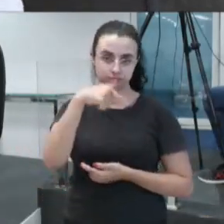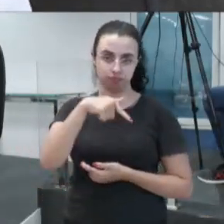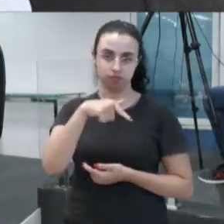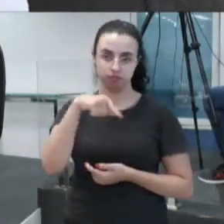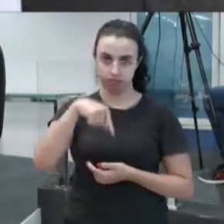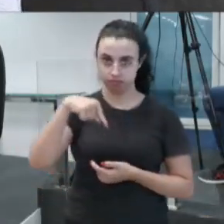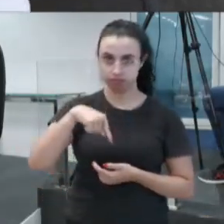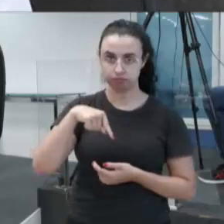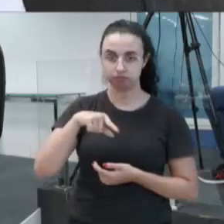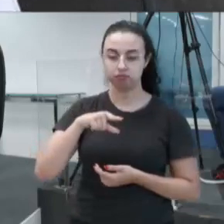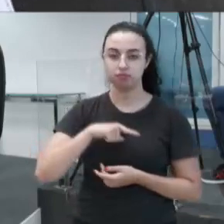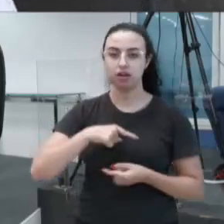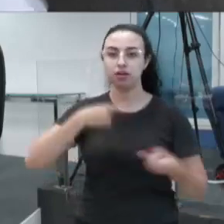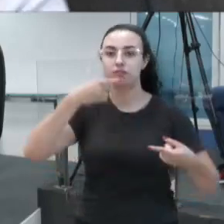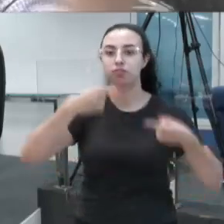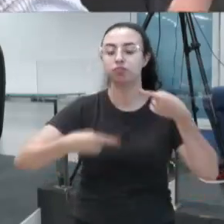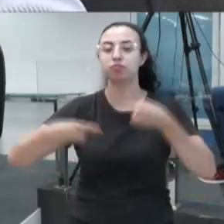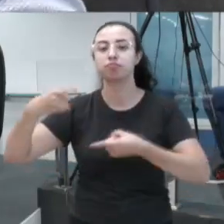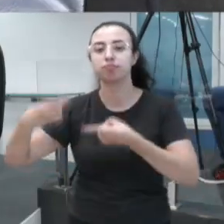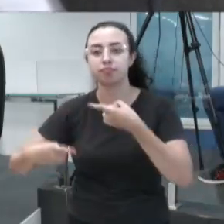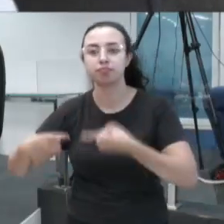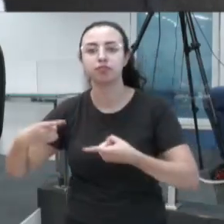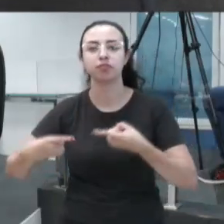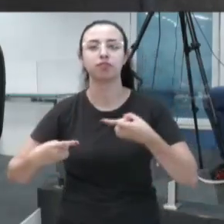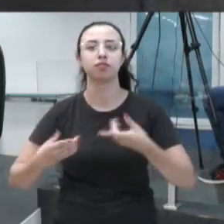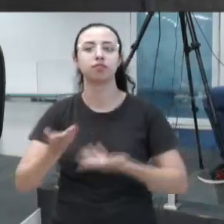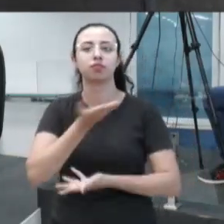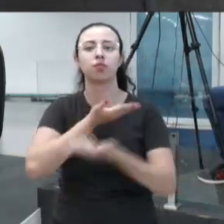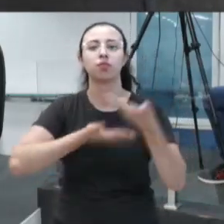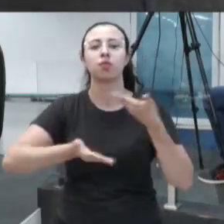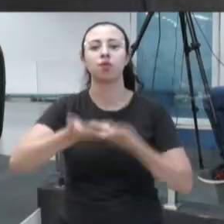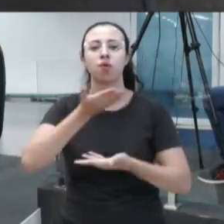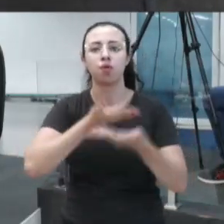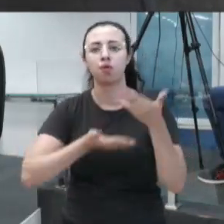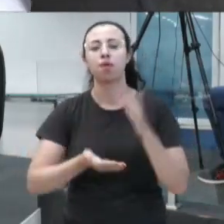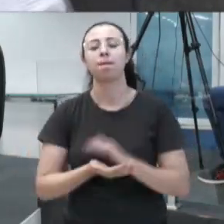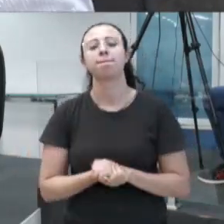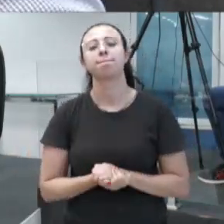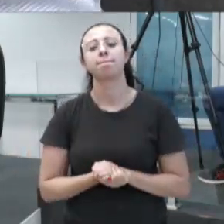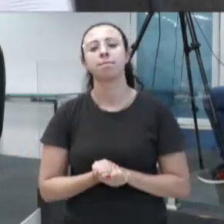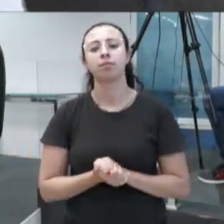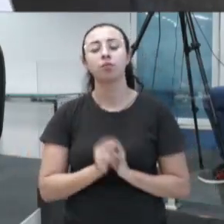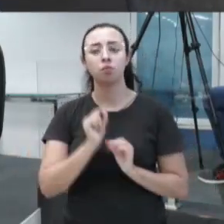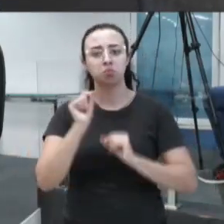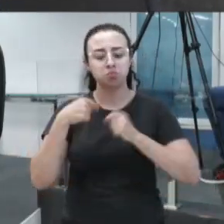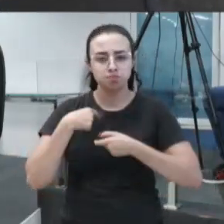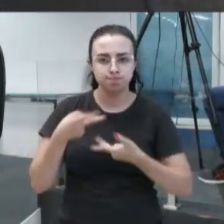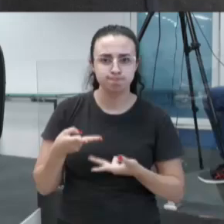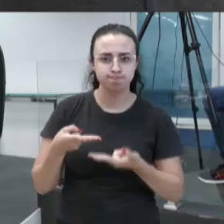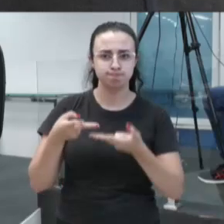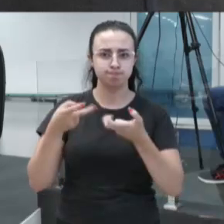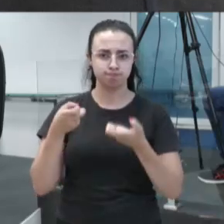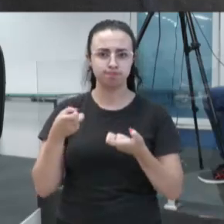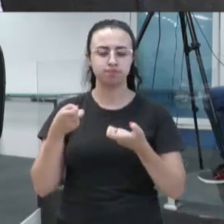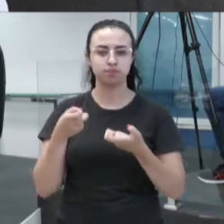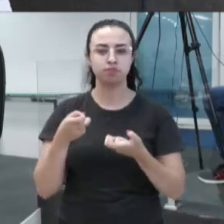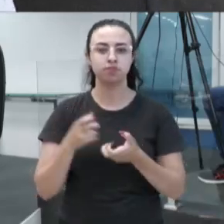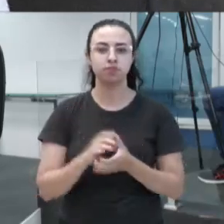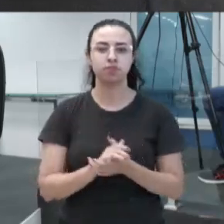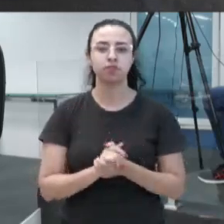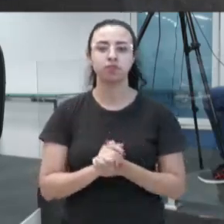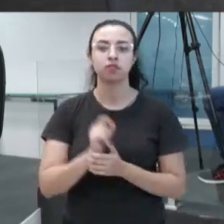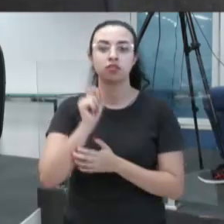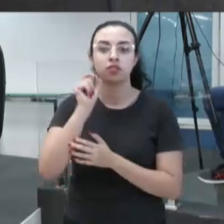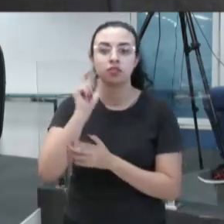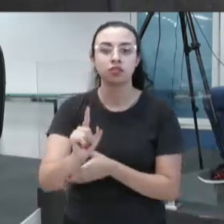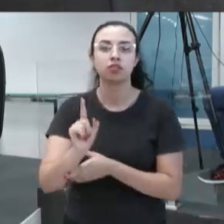aqui um debate aberto, entre a classe e os vereadores. E o que muito me chama a atenção, é que quem